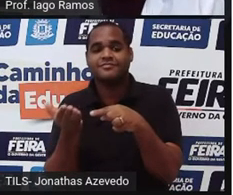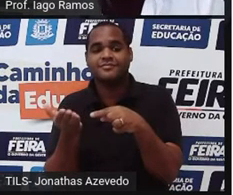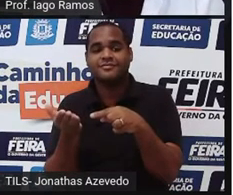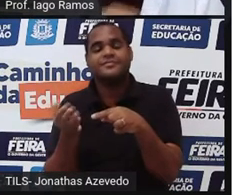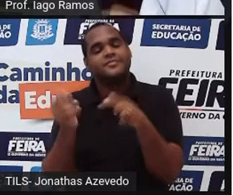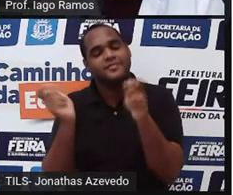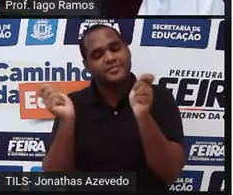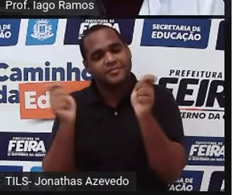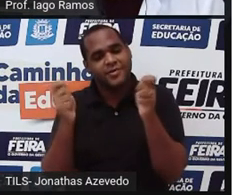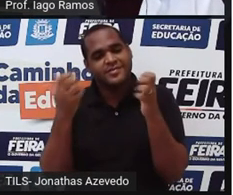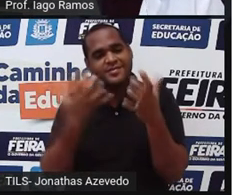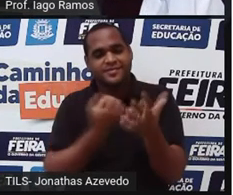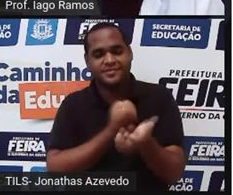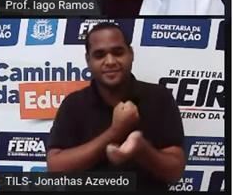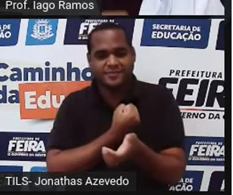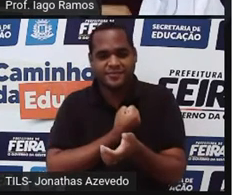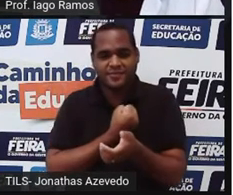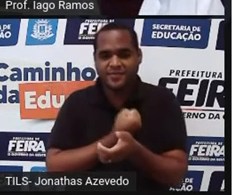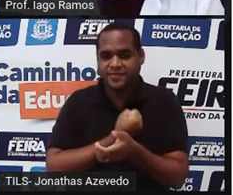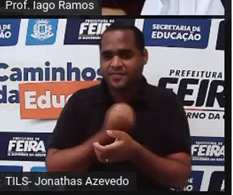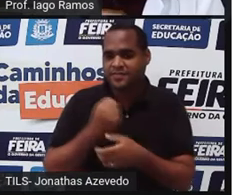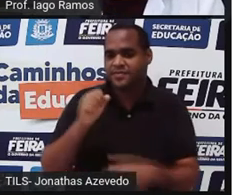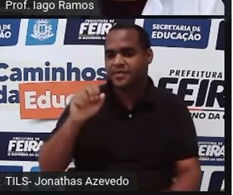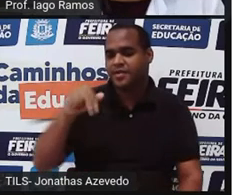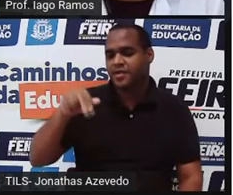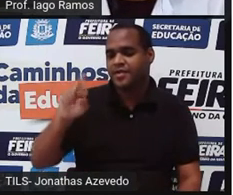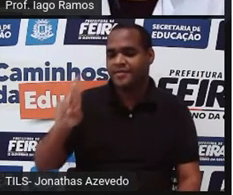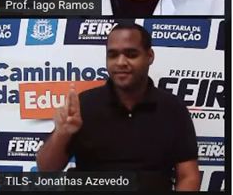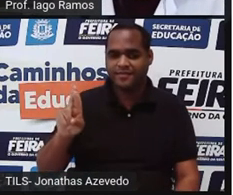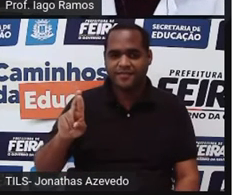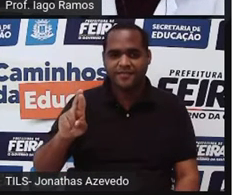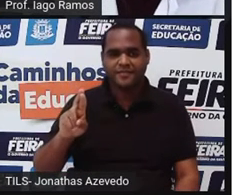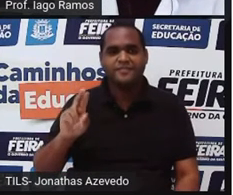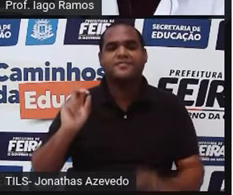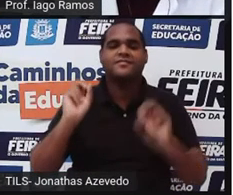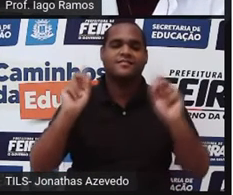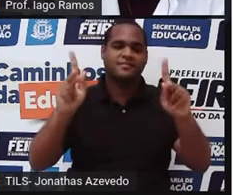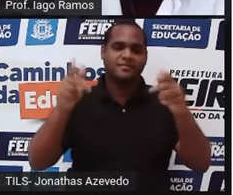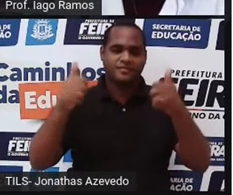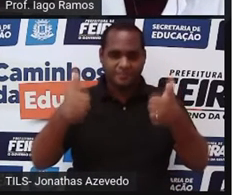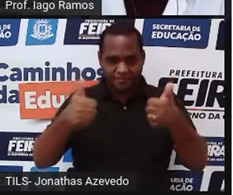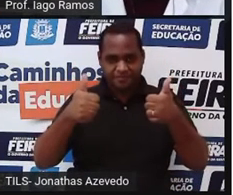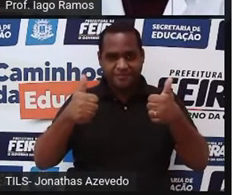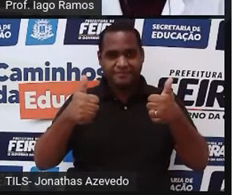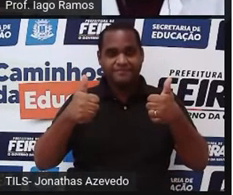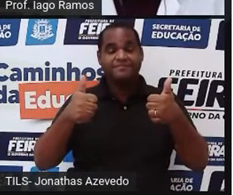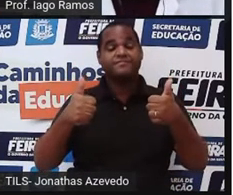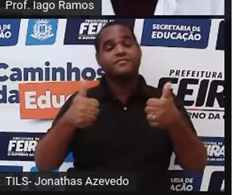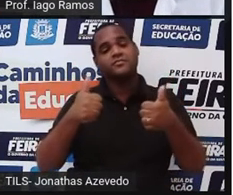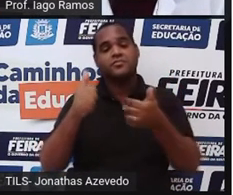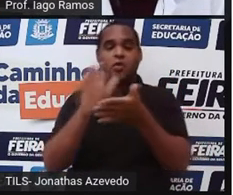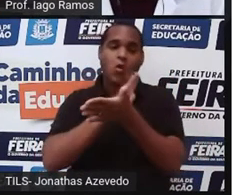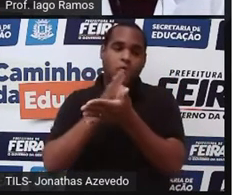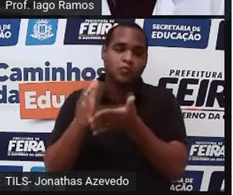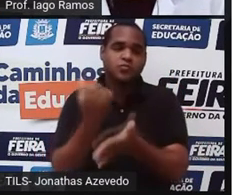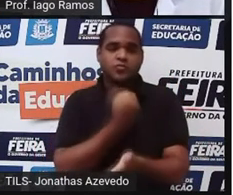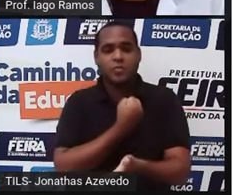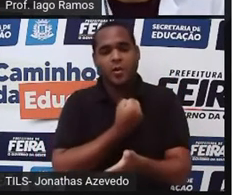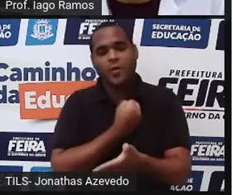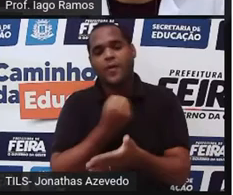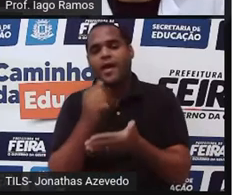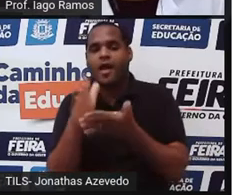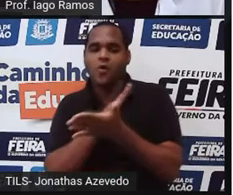é um número racional. Beleza? Então, alguns números aí, alguns